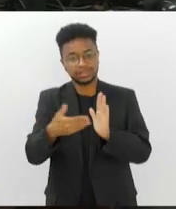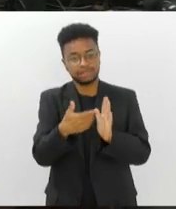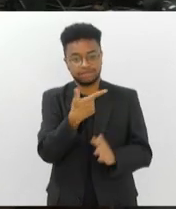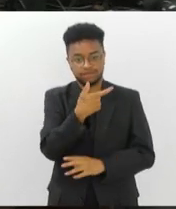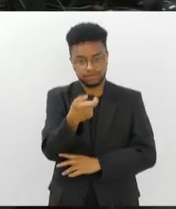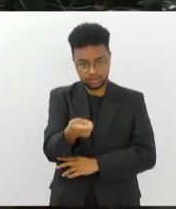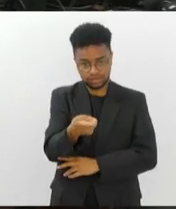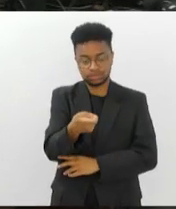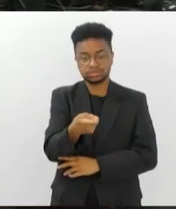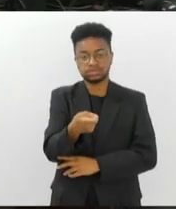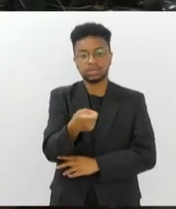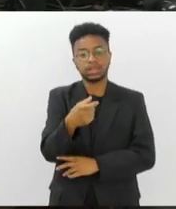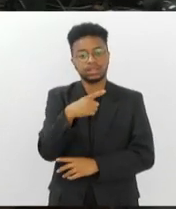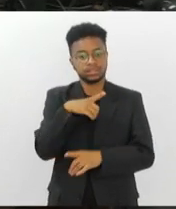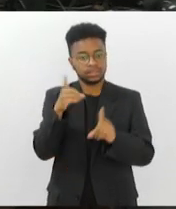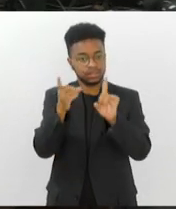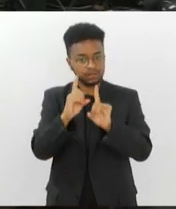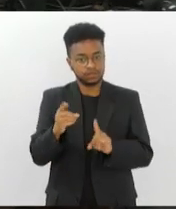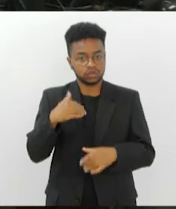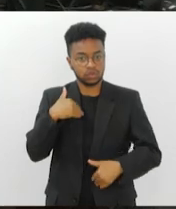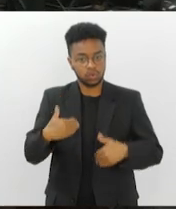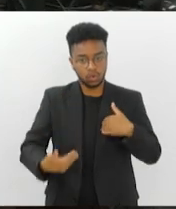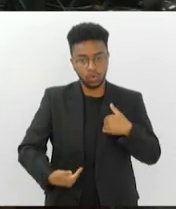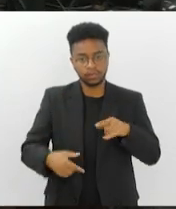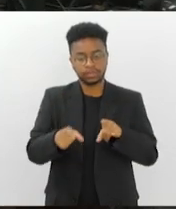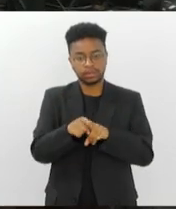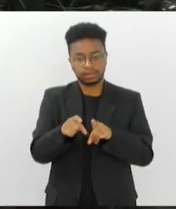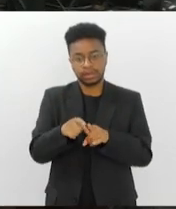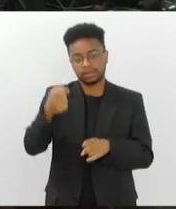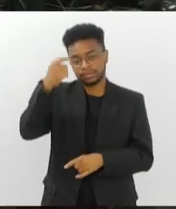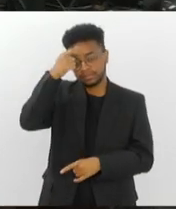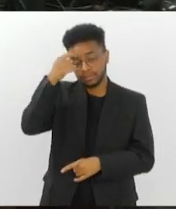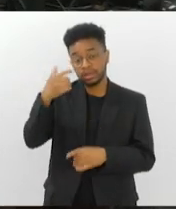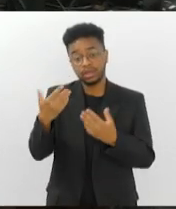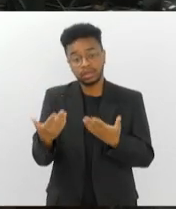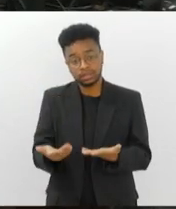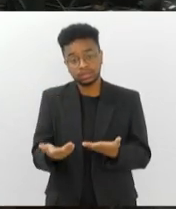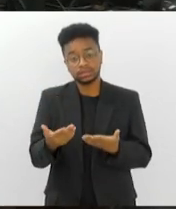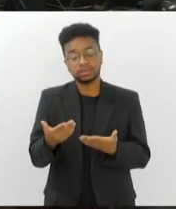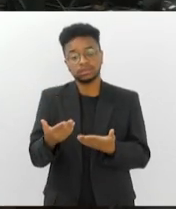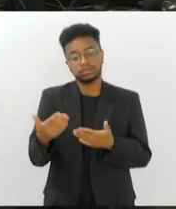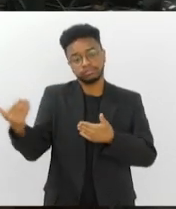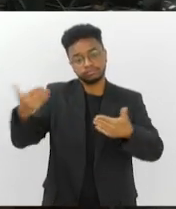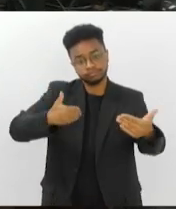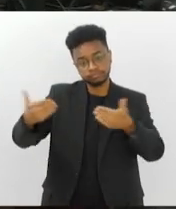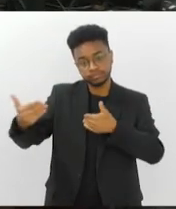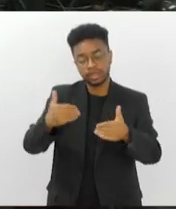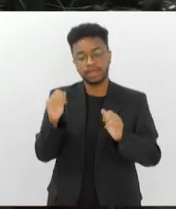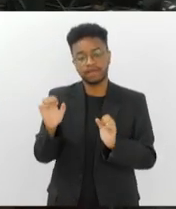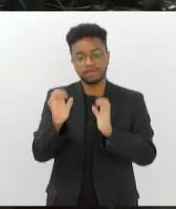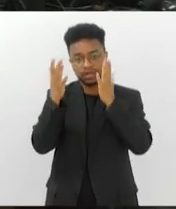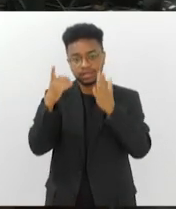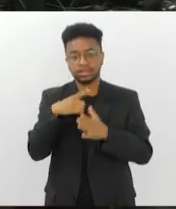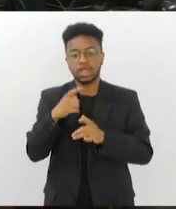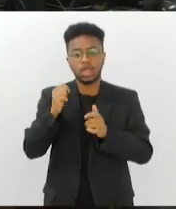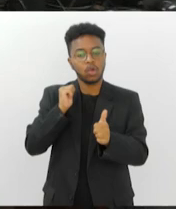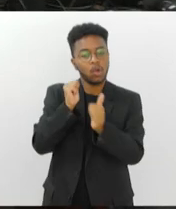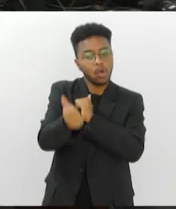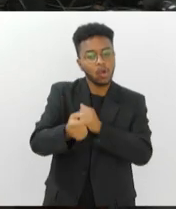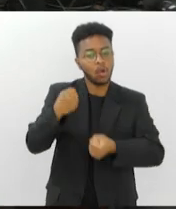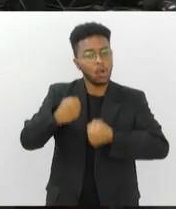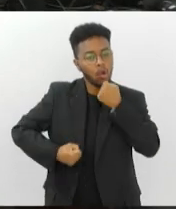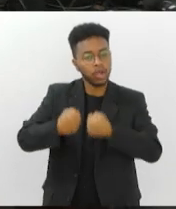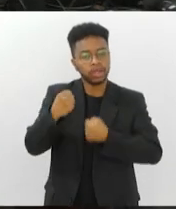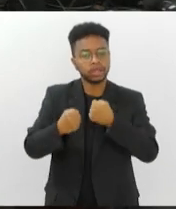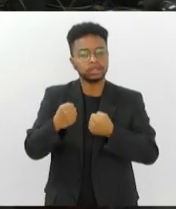anos de idade com deficiências físicas e intelectuais são esperados no evento. Eles vão participar de corridas, golbol